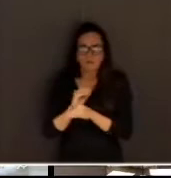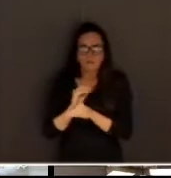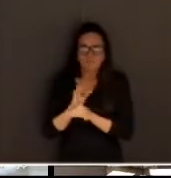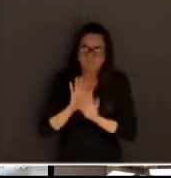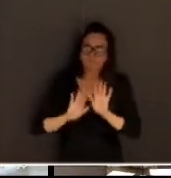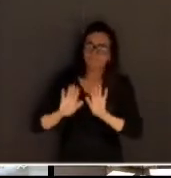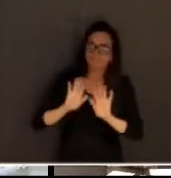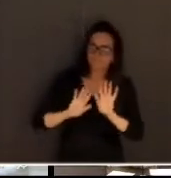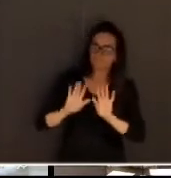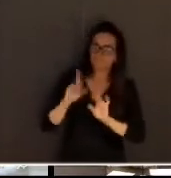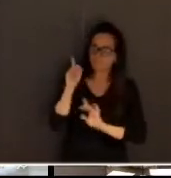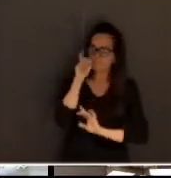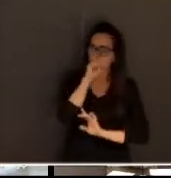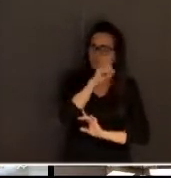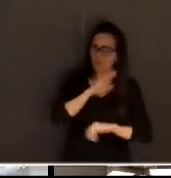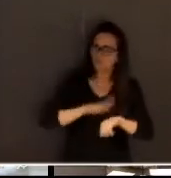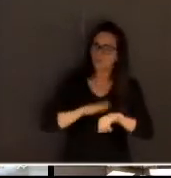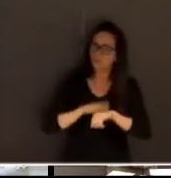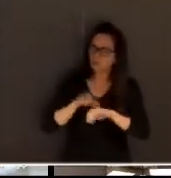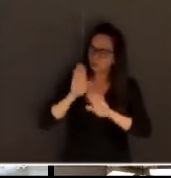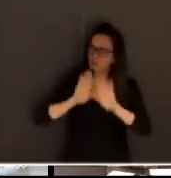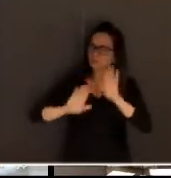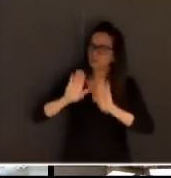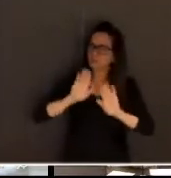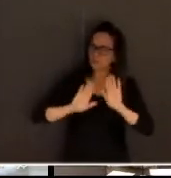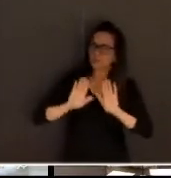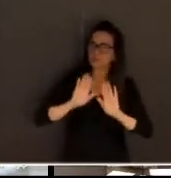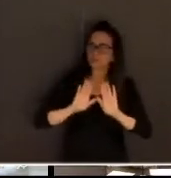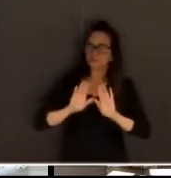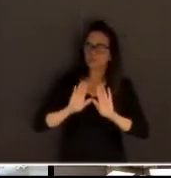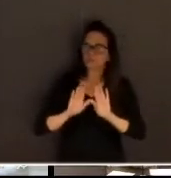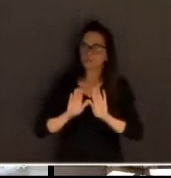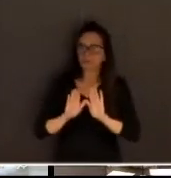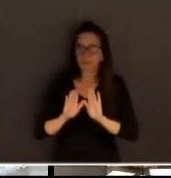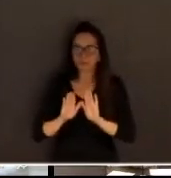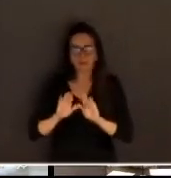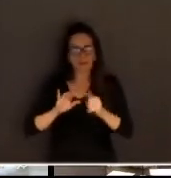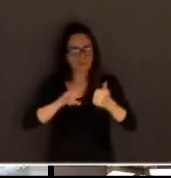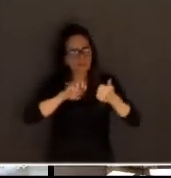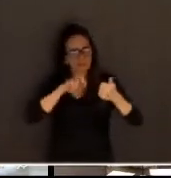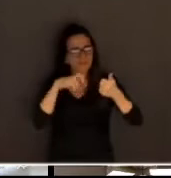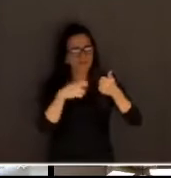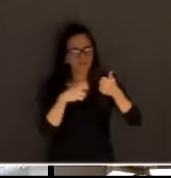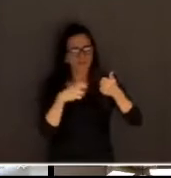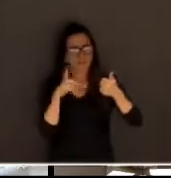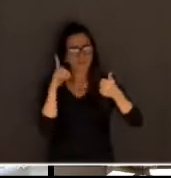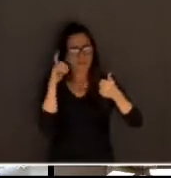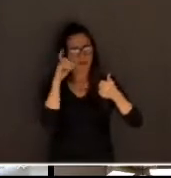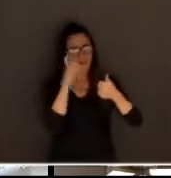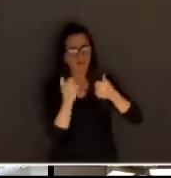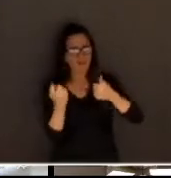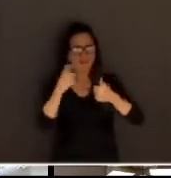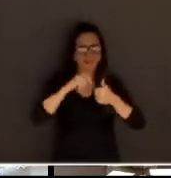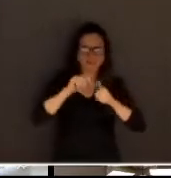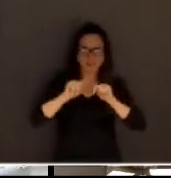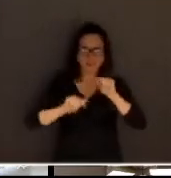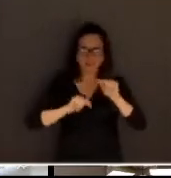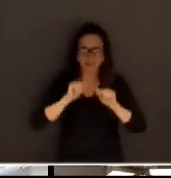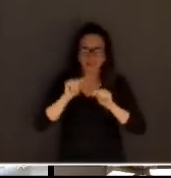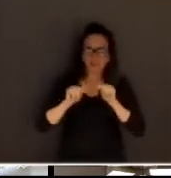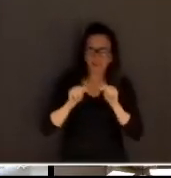complexa. O ato do júri é um ato complexo. Não é uma coisa simples de se retomar. Muitos atores